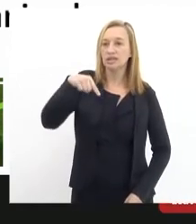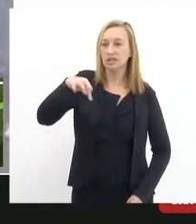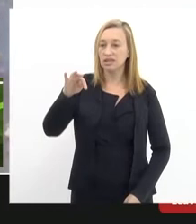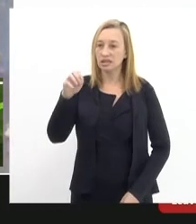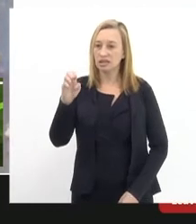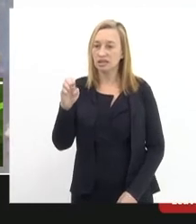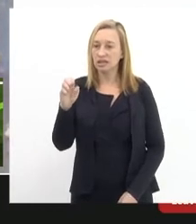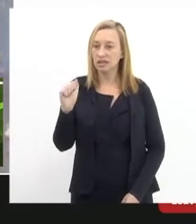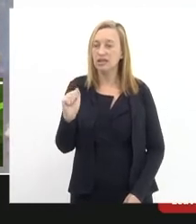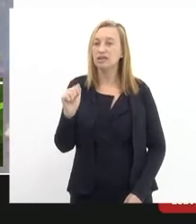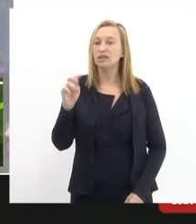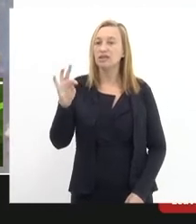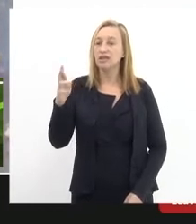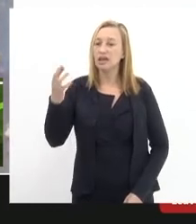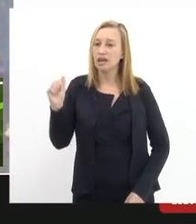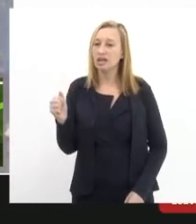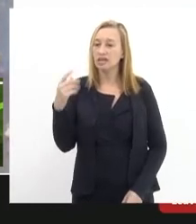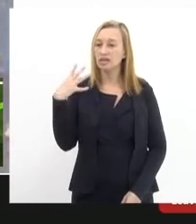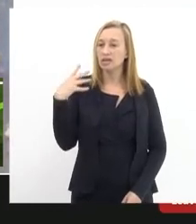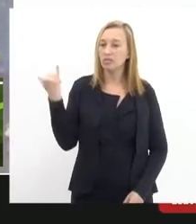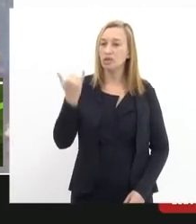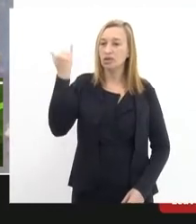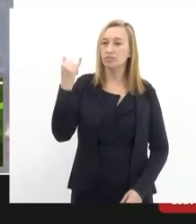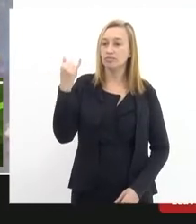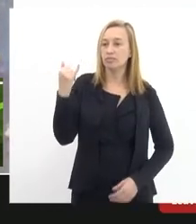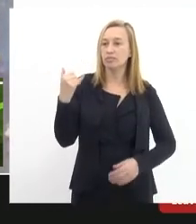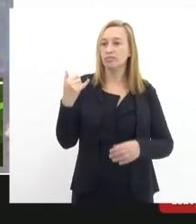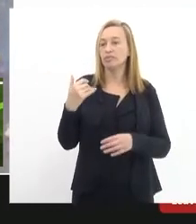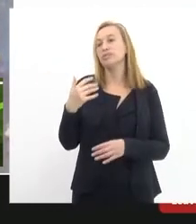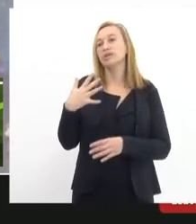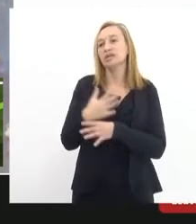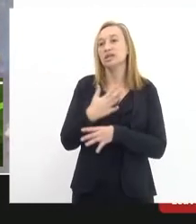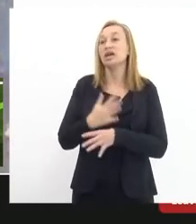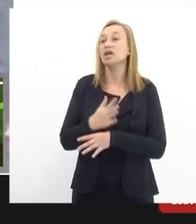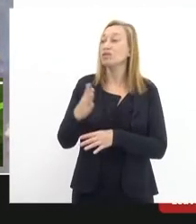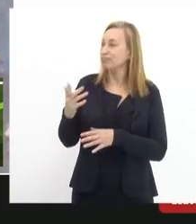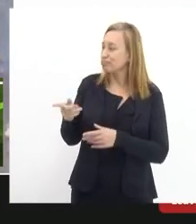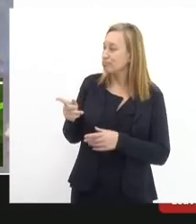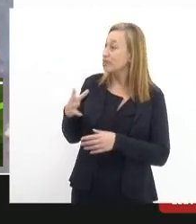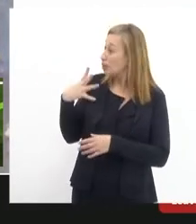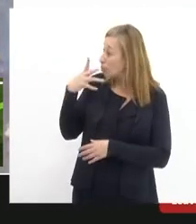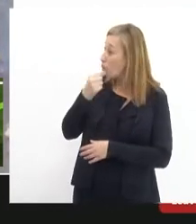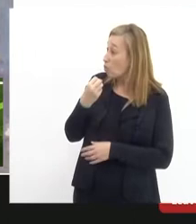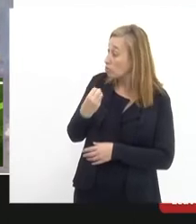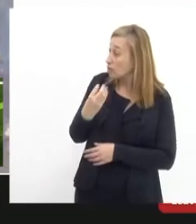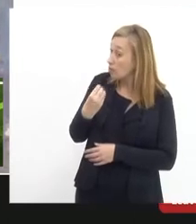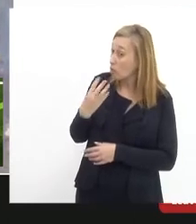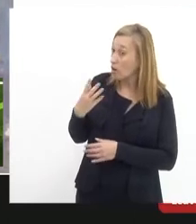Paulo, está excelente, mas tenta dar uma encurtada para as outras poderem comentar também.